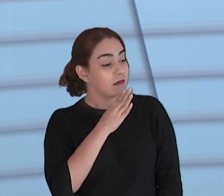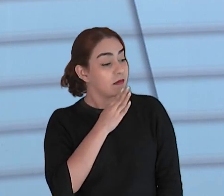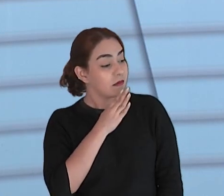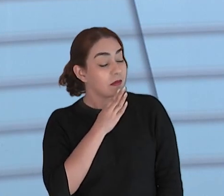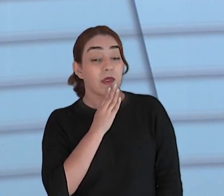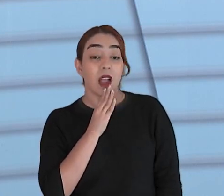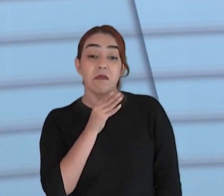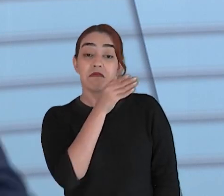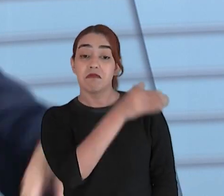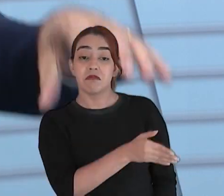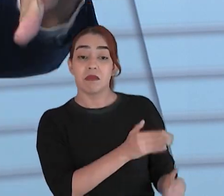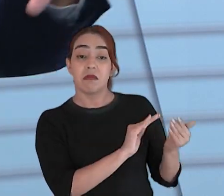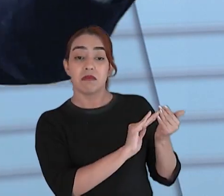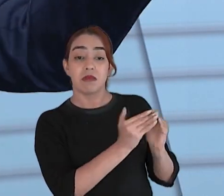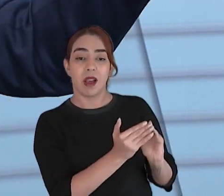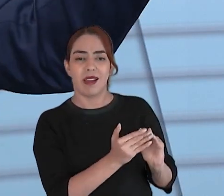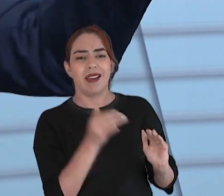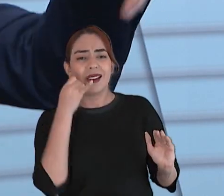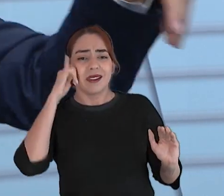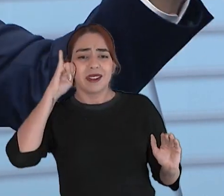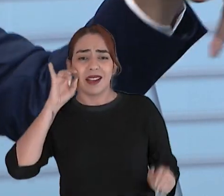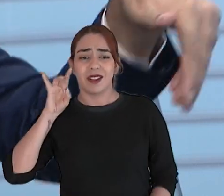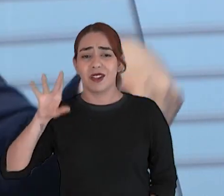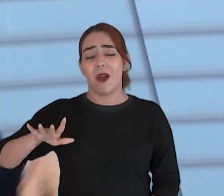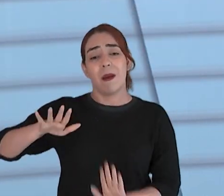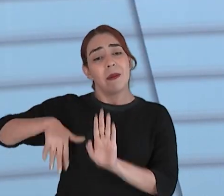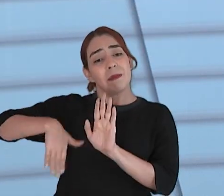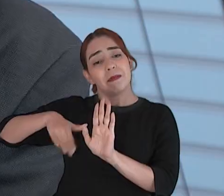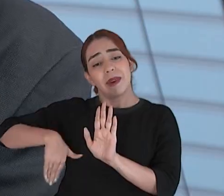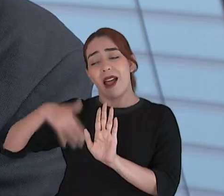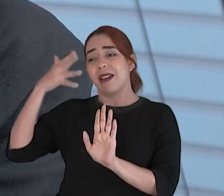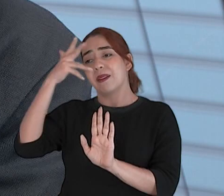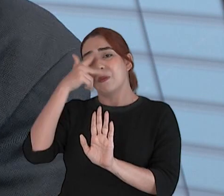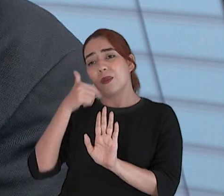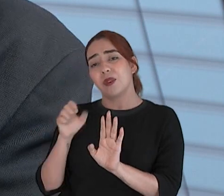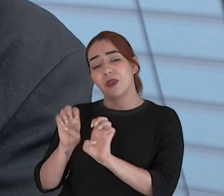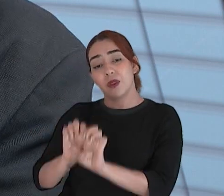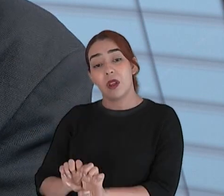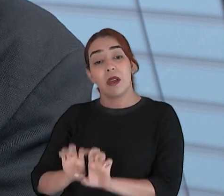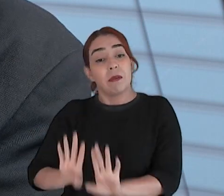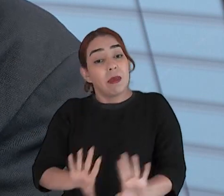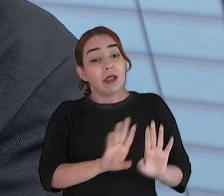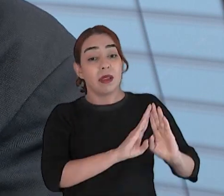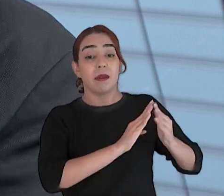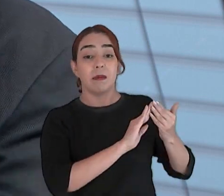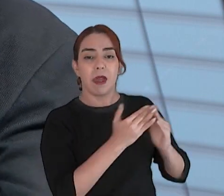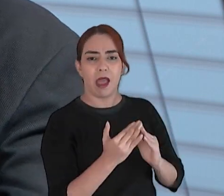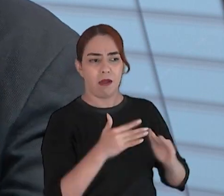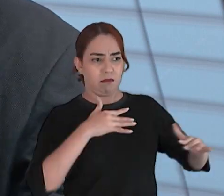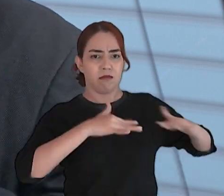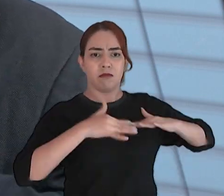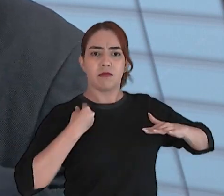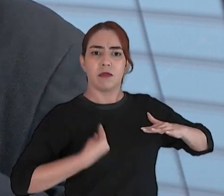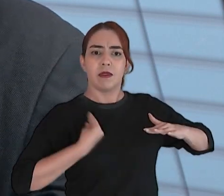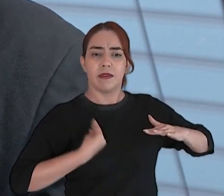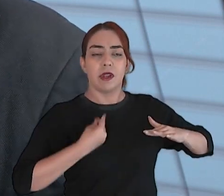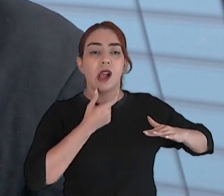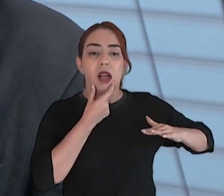na periferia para não ficar só naquela área ali bonitona e é uma periferia hoje que pulsa em Fortaleza e é exatamente isso